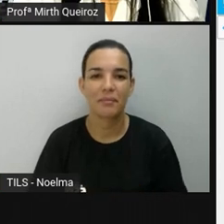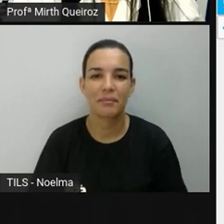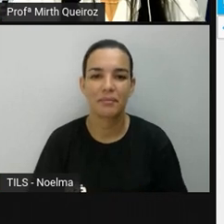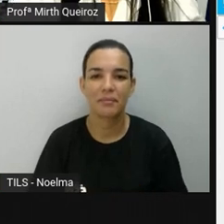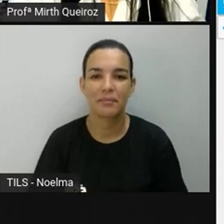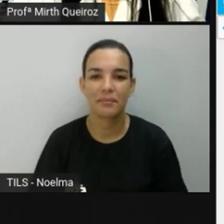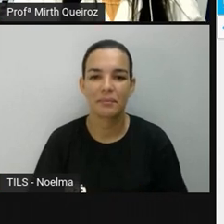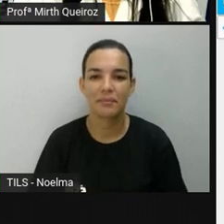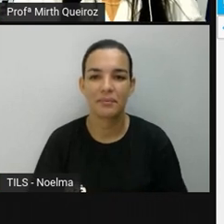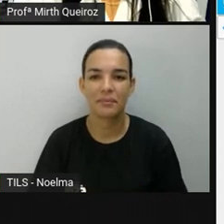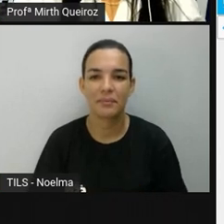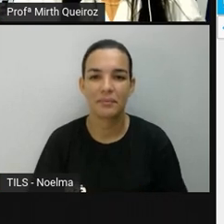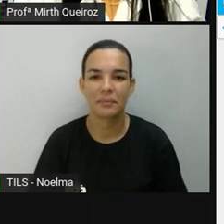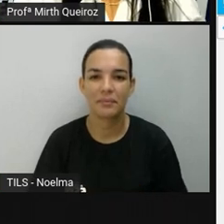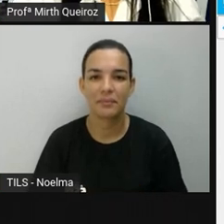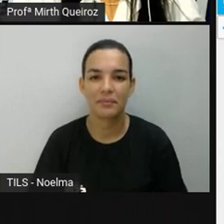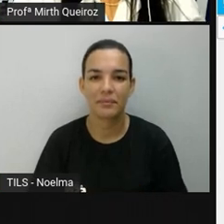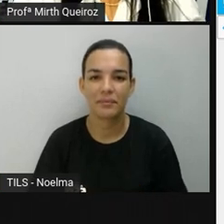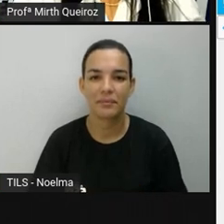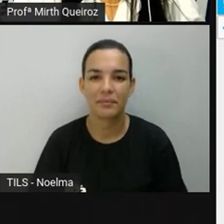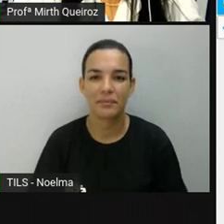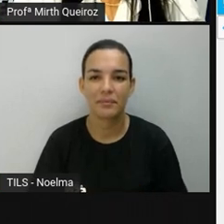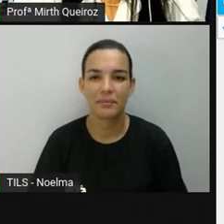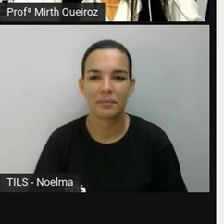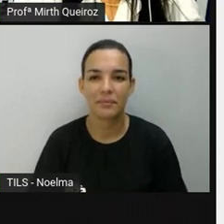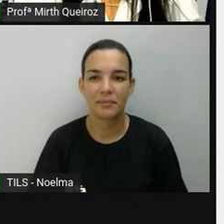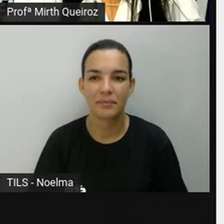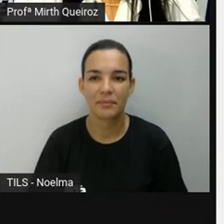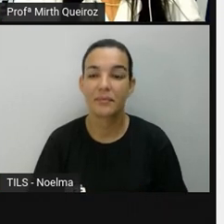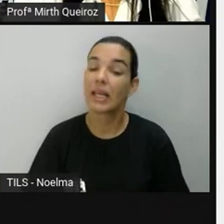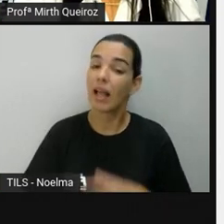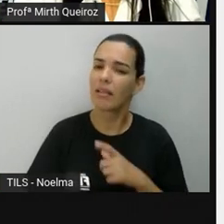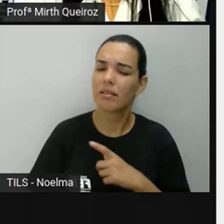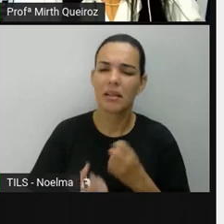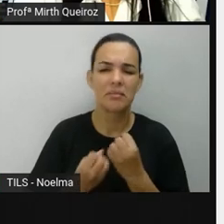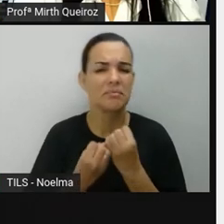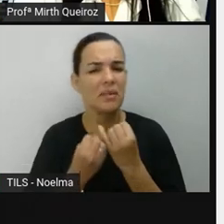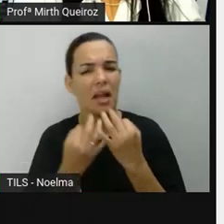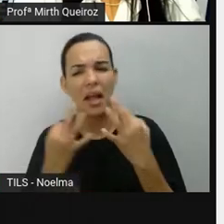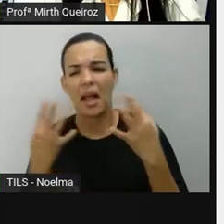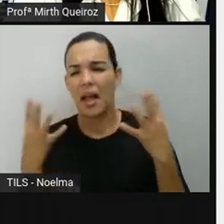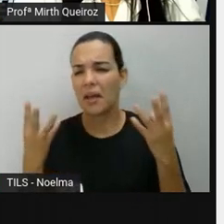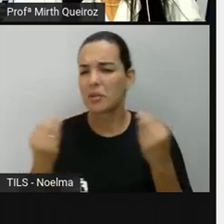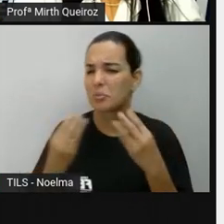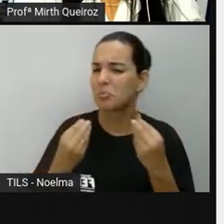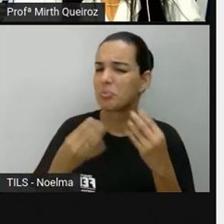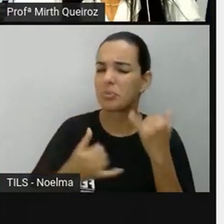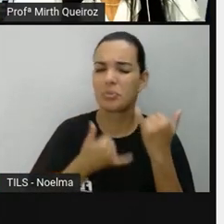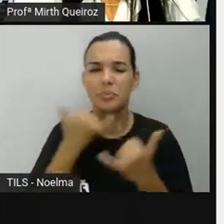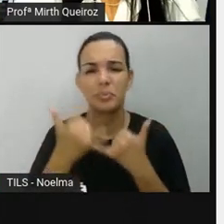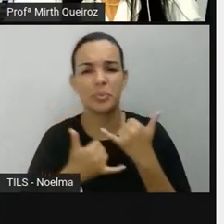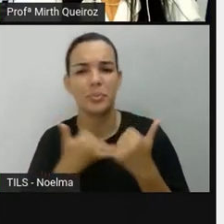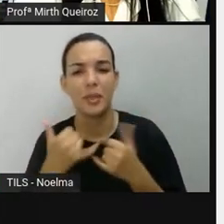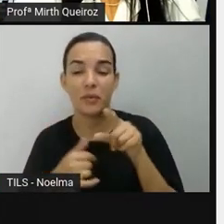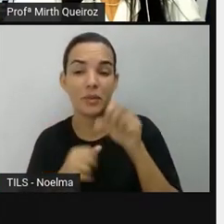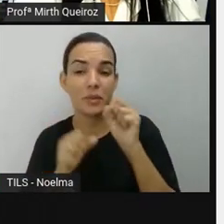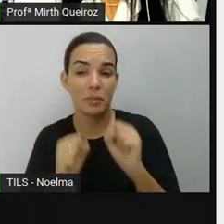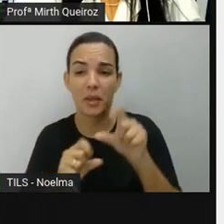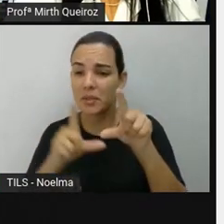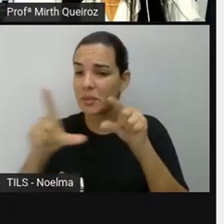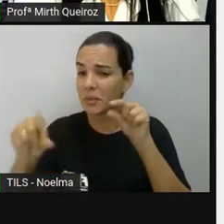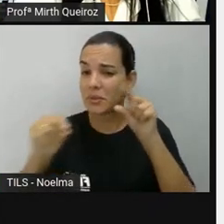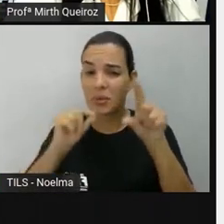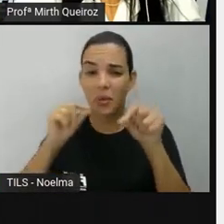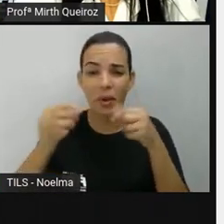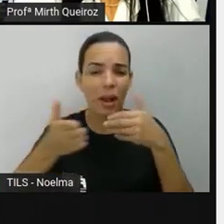e temos aí então vários vários joguinhos aí que vocês podem utilizar